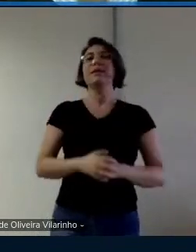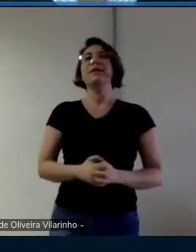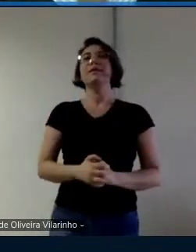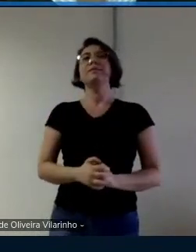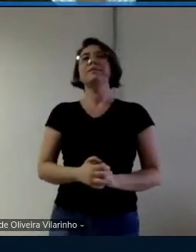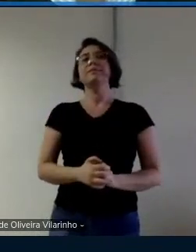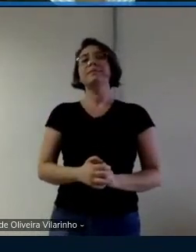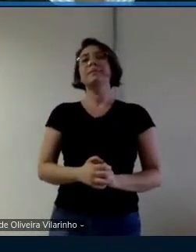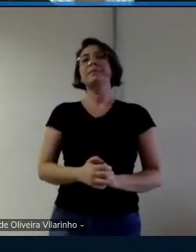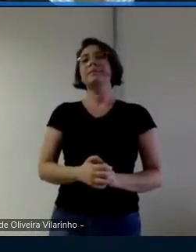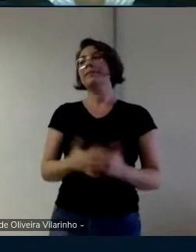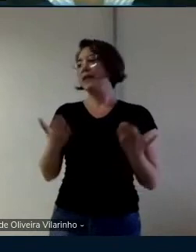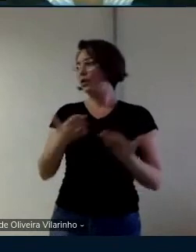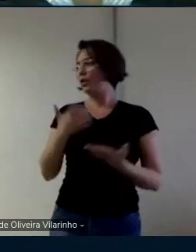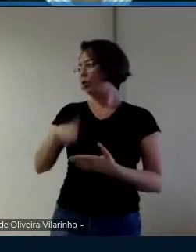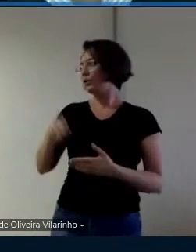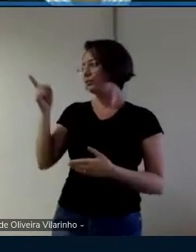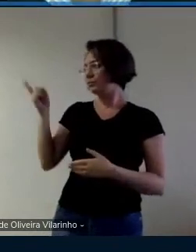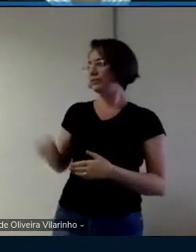palavra pra Michelle